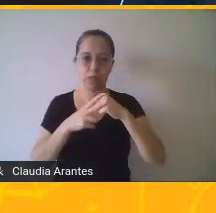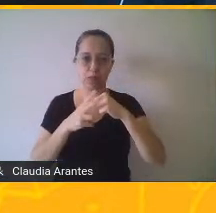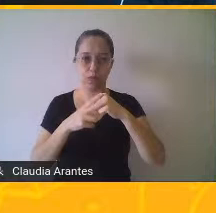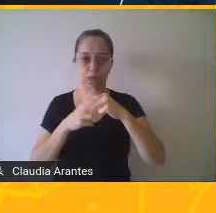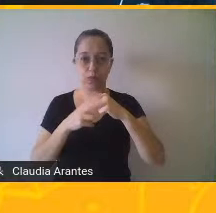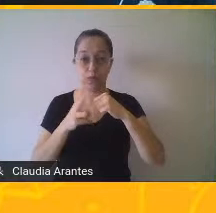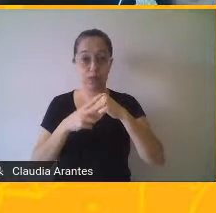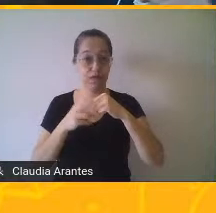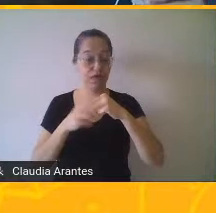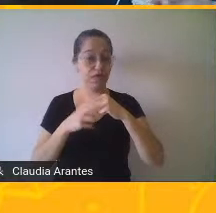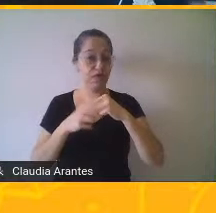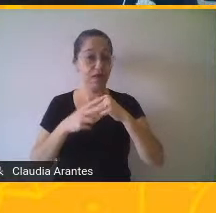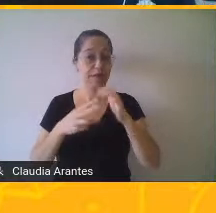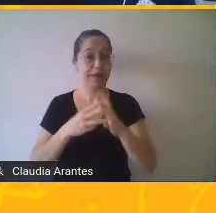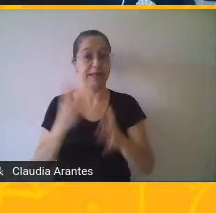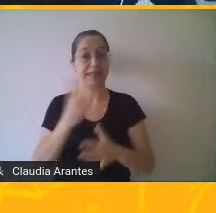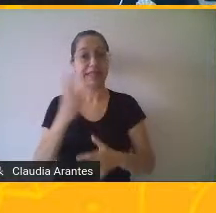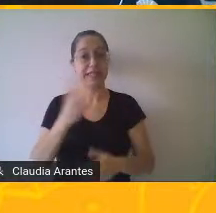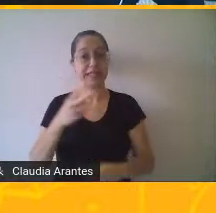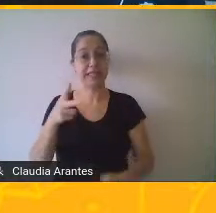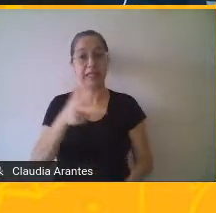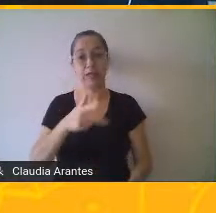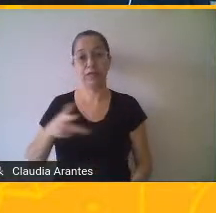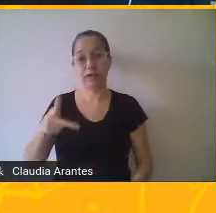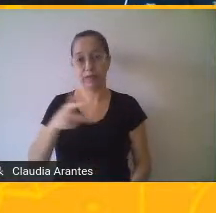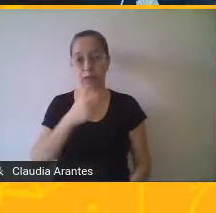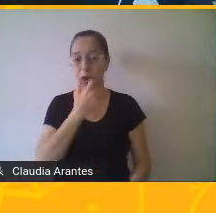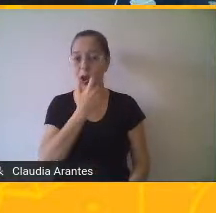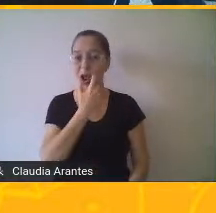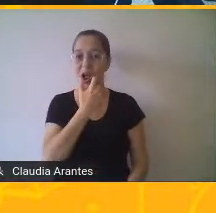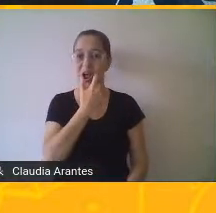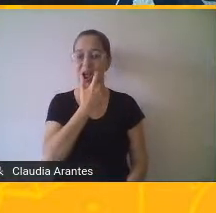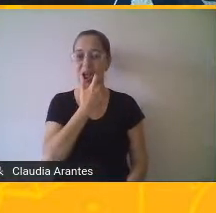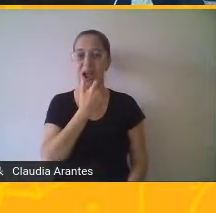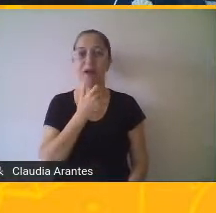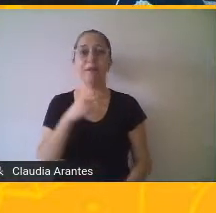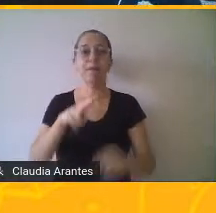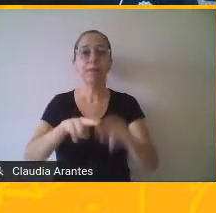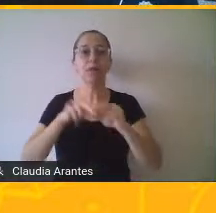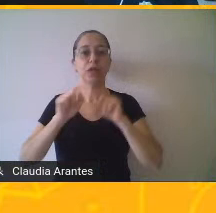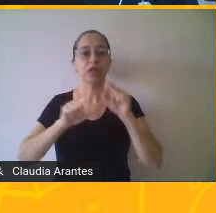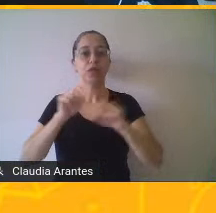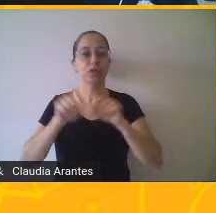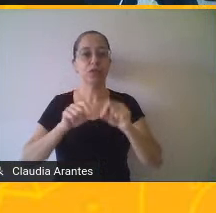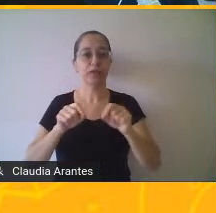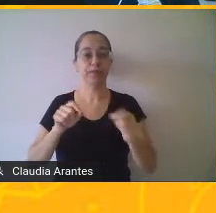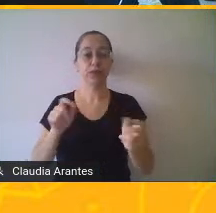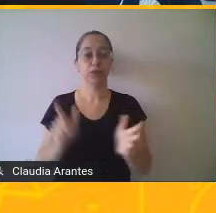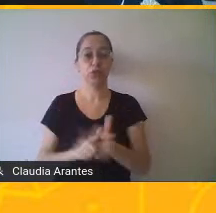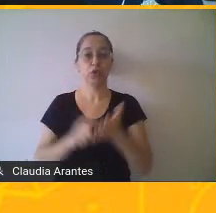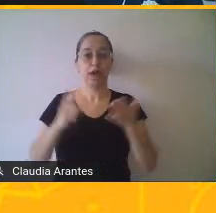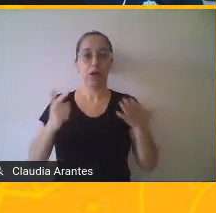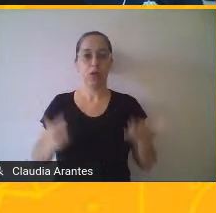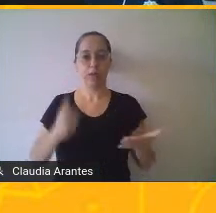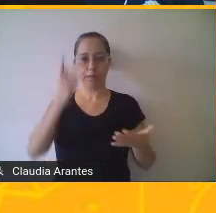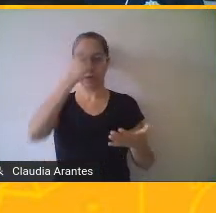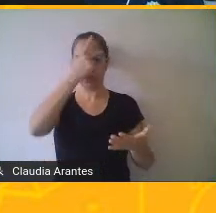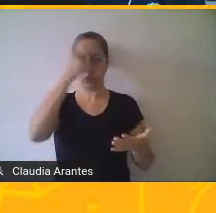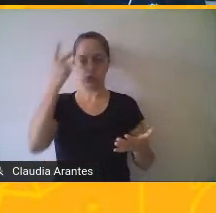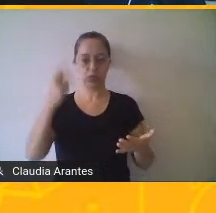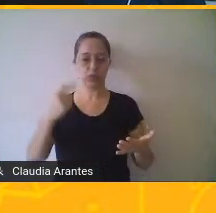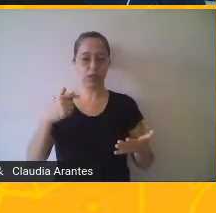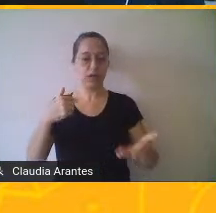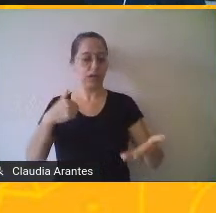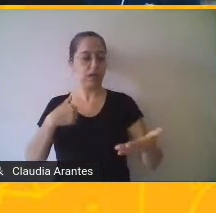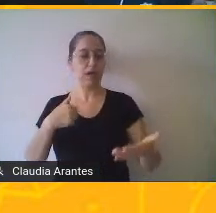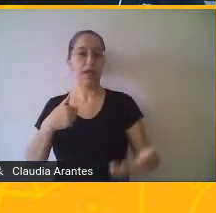observador das ações. Isso é muito claro na função de jornalista. O jornalista não se posiciona em primeira pessoa para